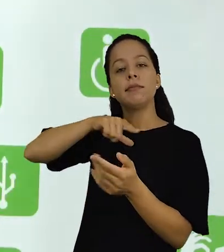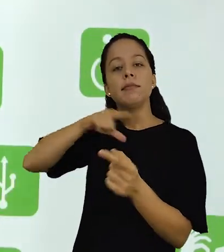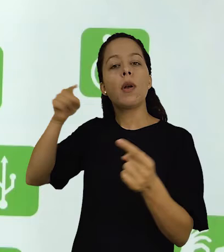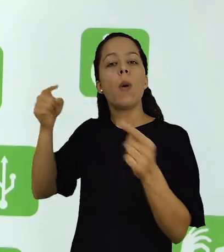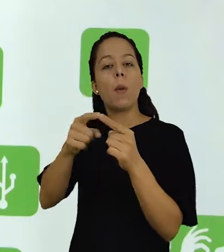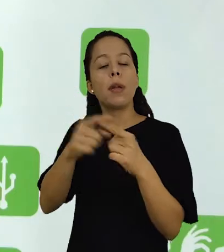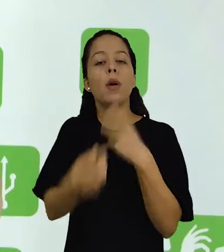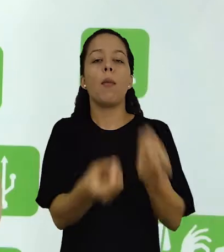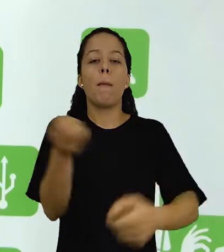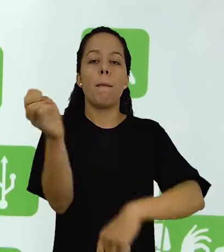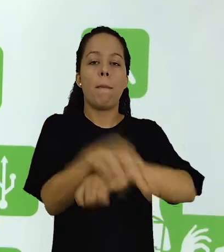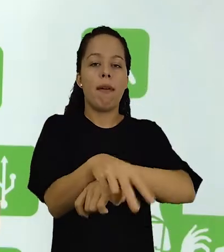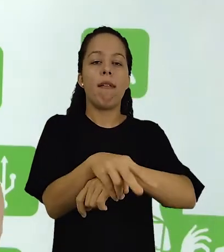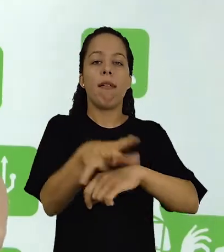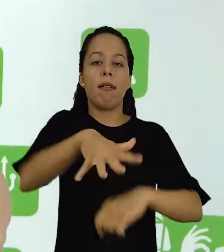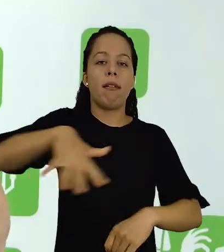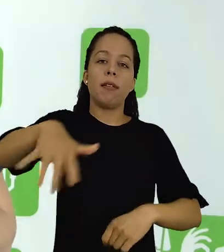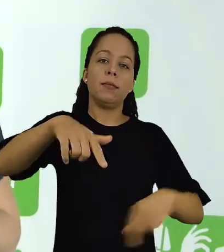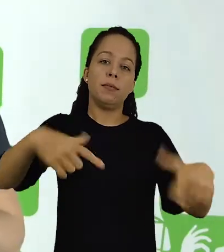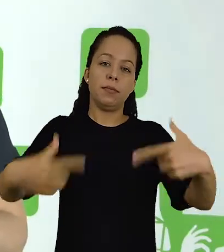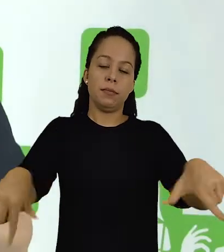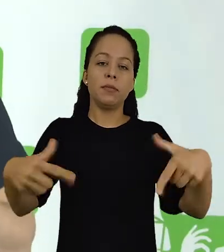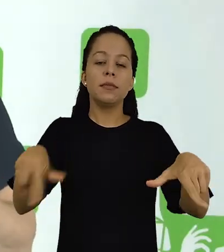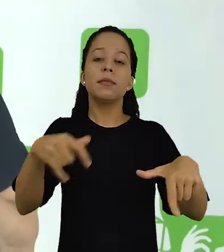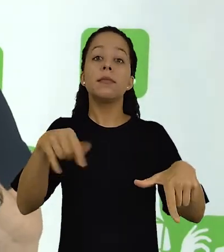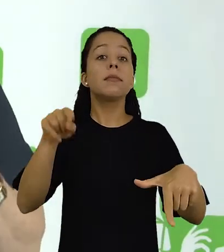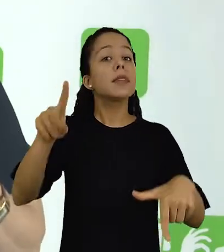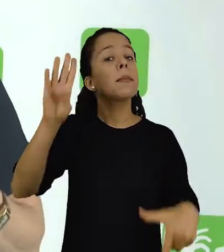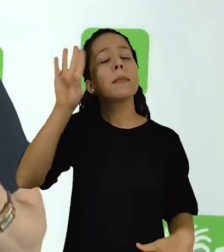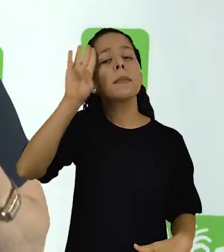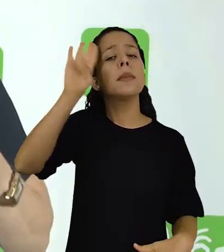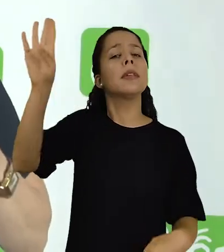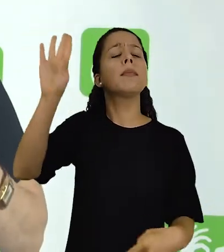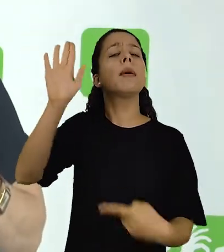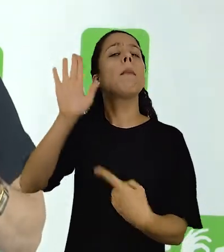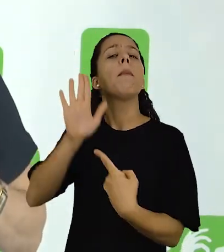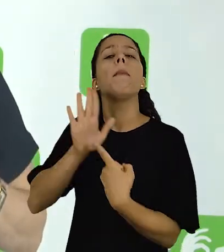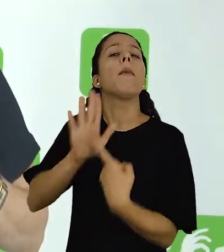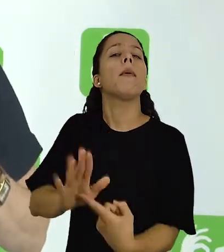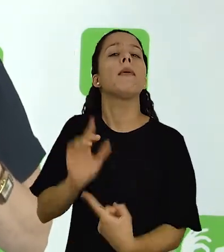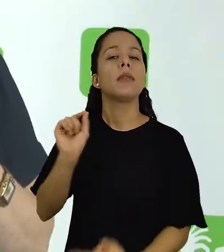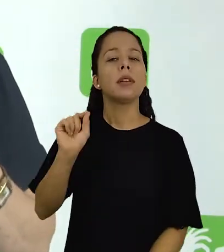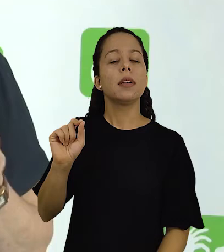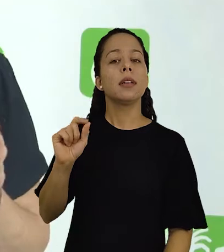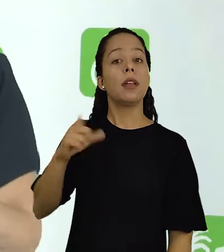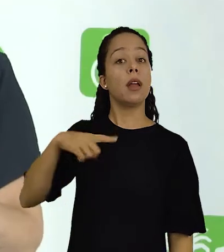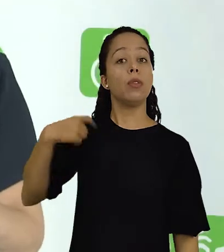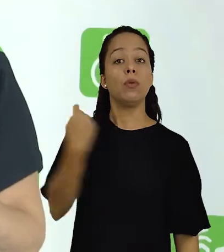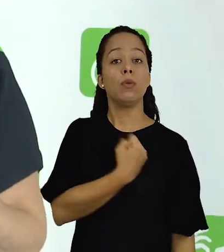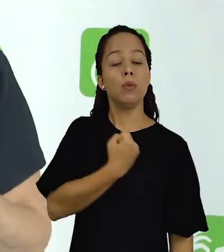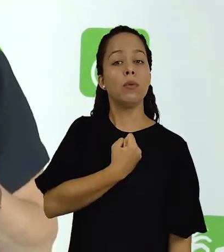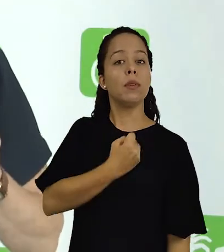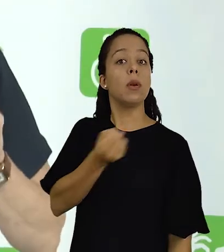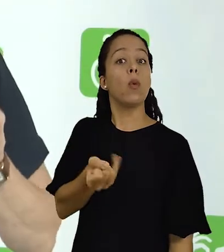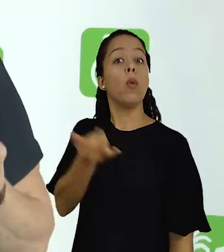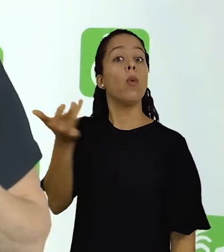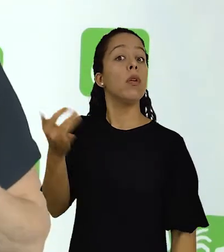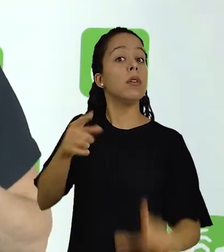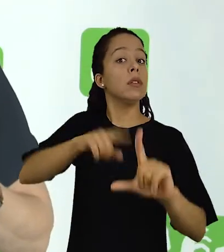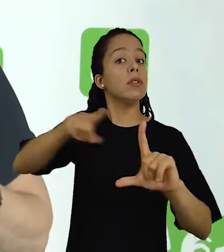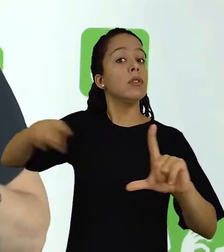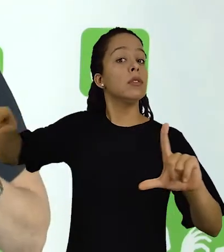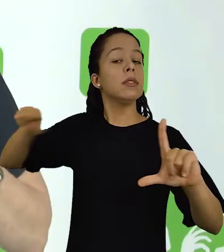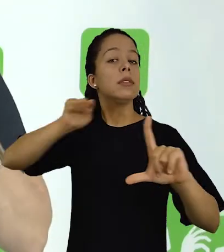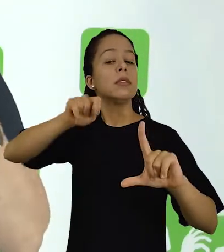observar a sua aplicação no mercado. E ela prioriza aplicar e demonstrar a